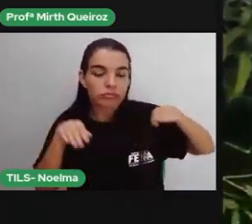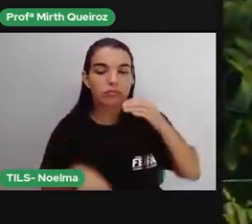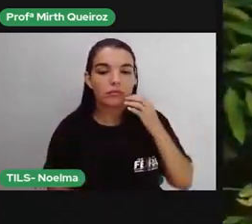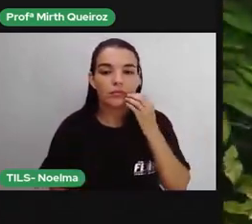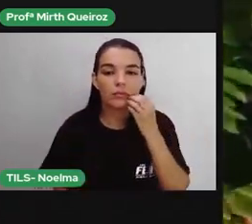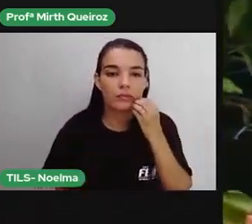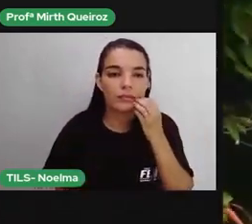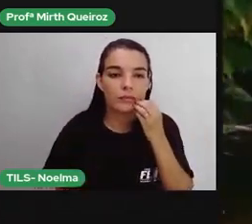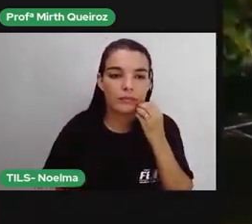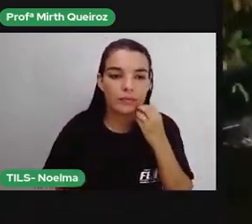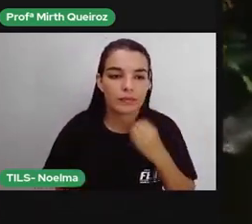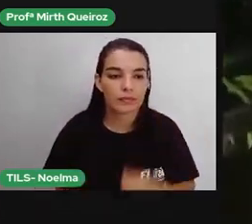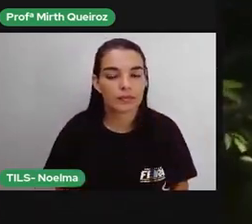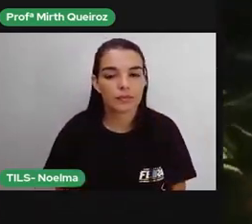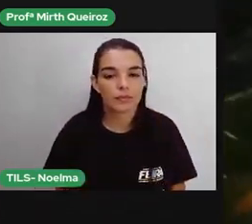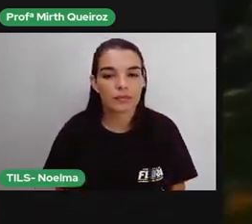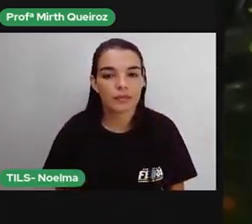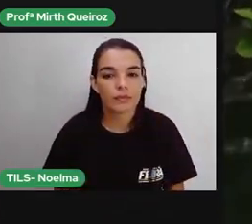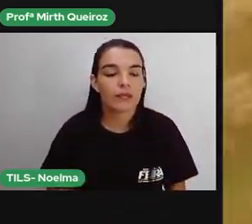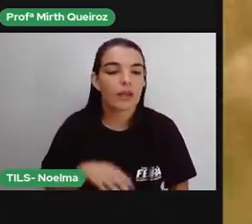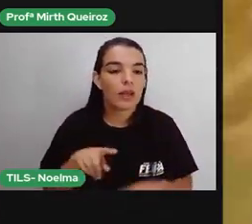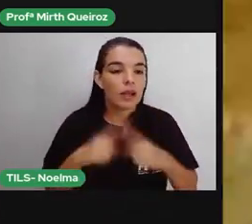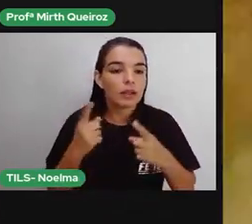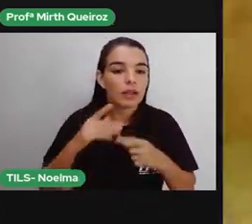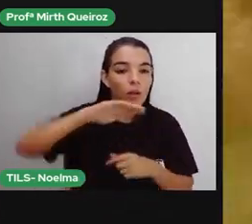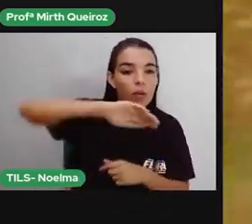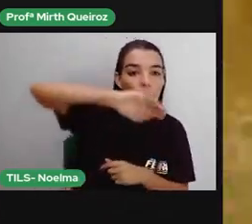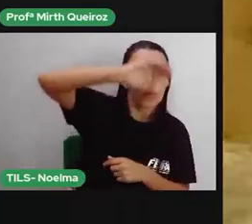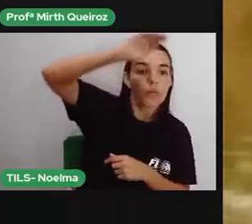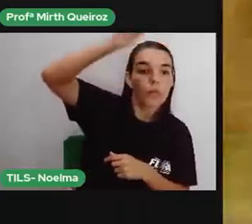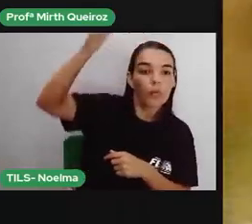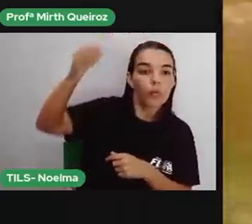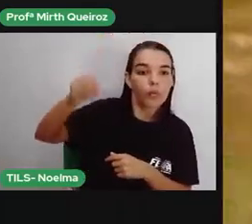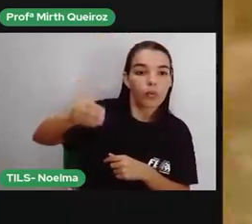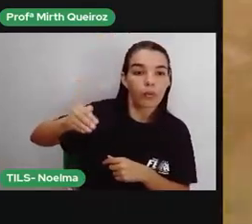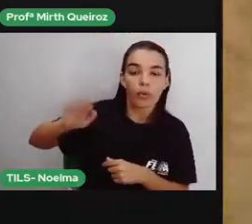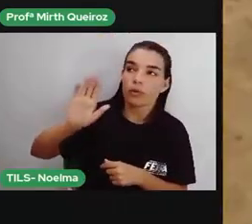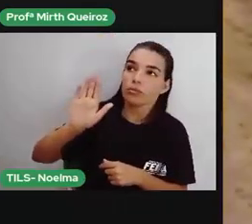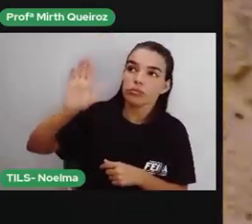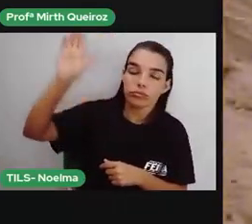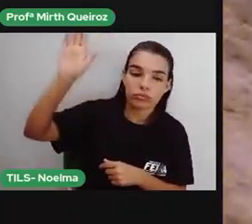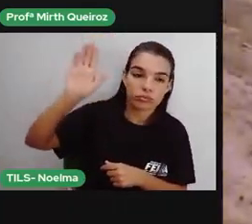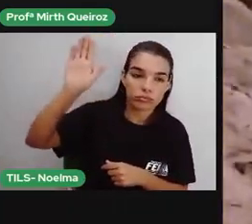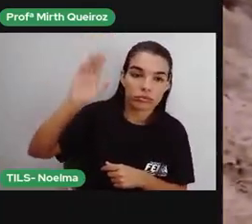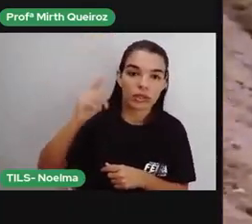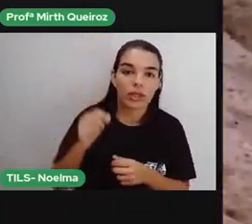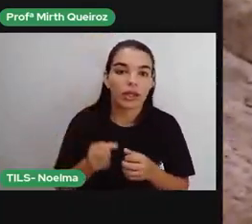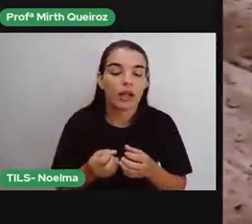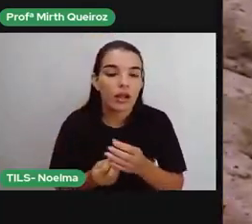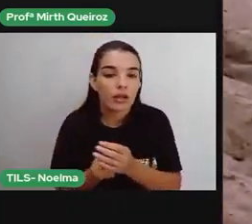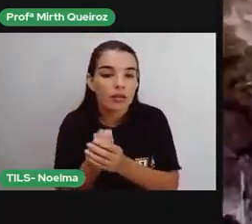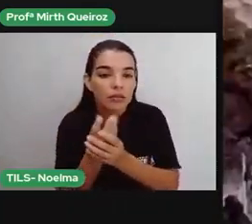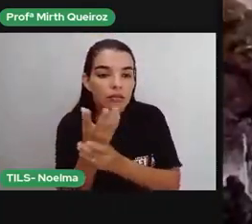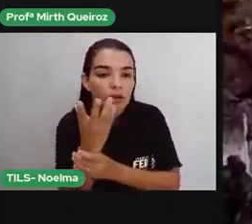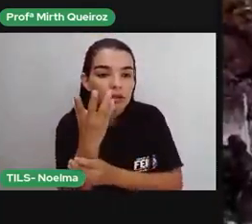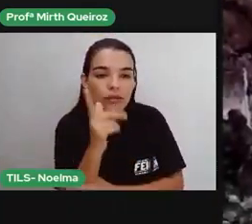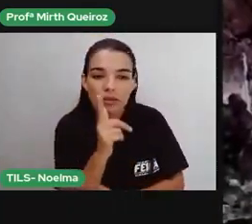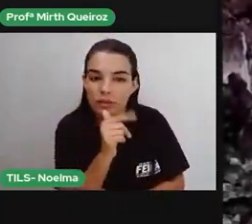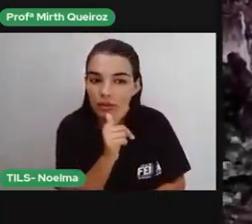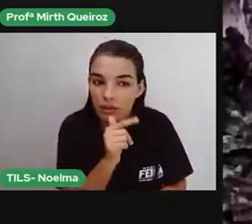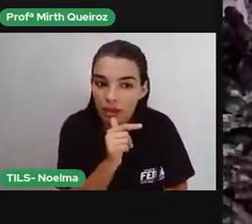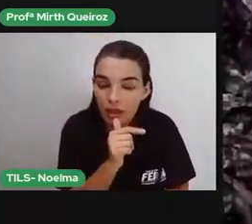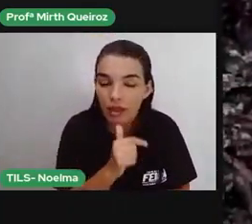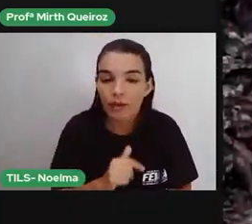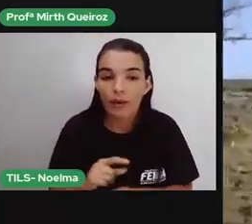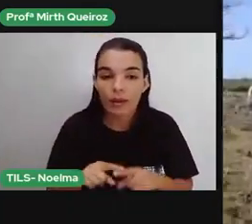No Planalto, onde nascem os rios que formam a planície pantaneira, a destruição das nascentes é uma ameaça. Nesta